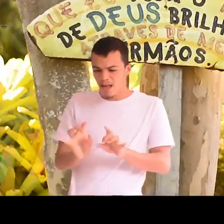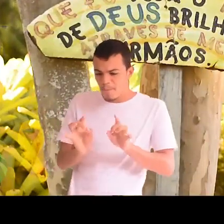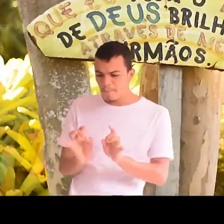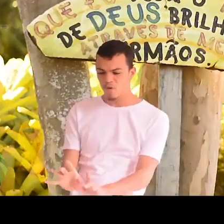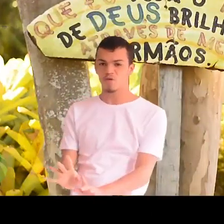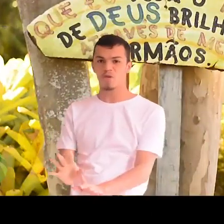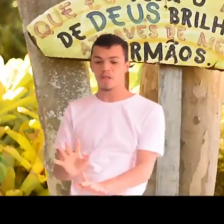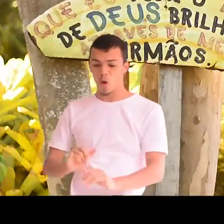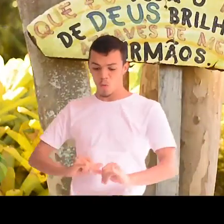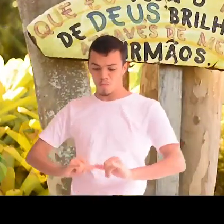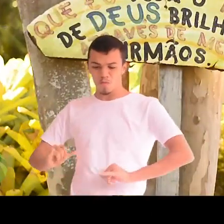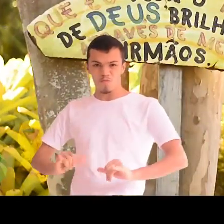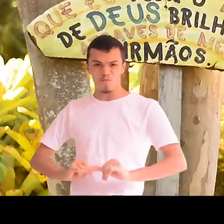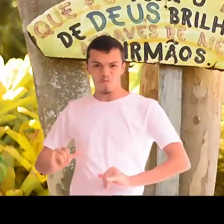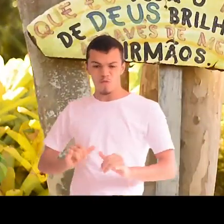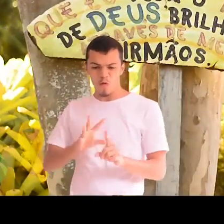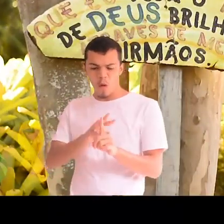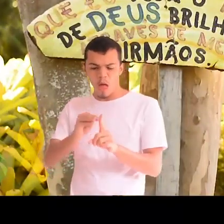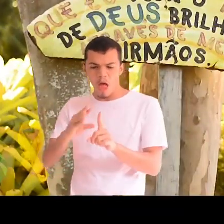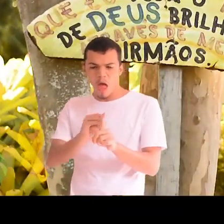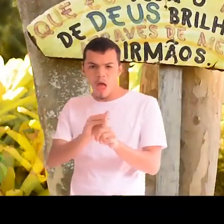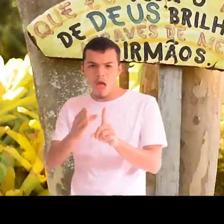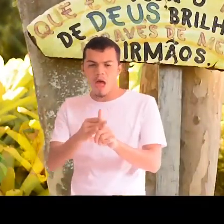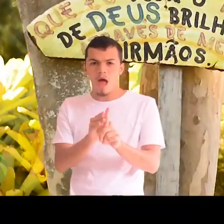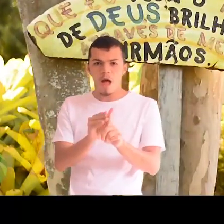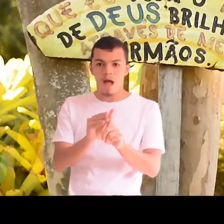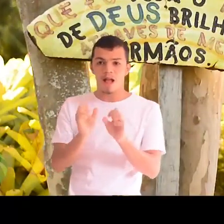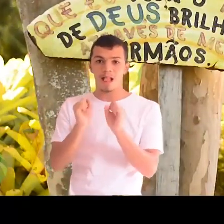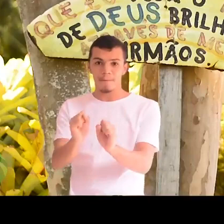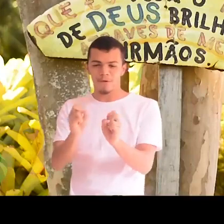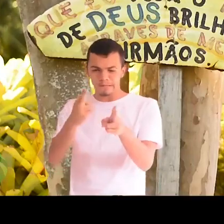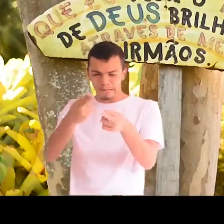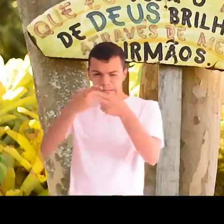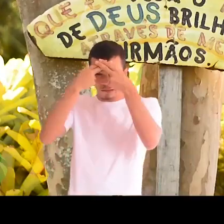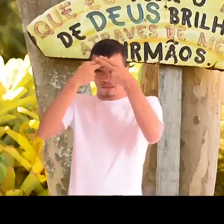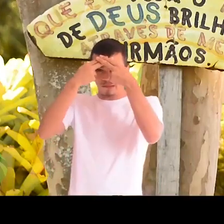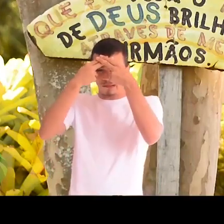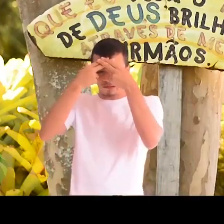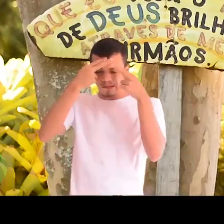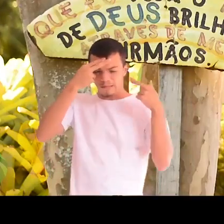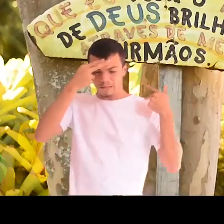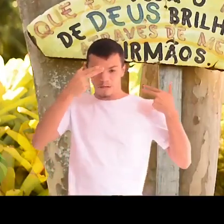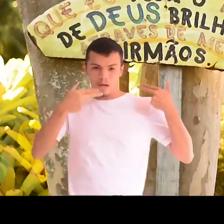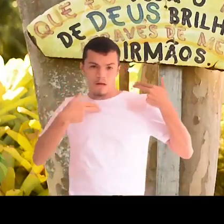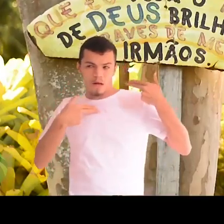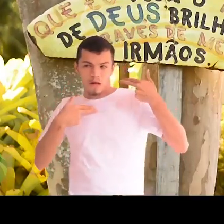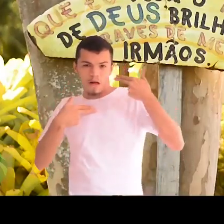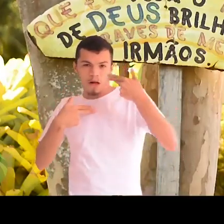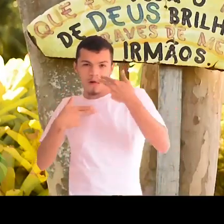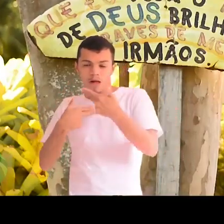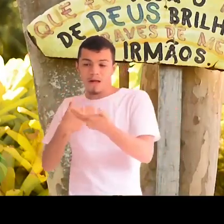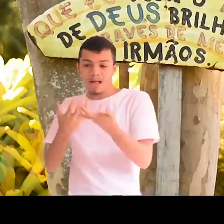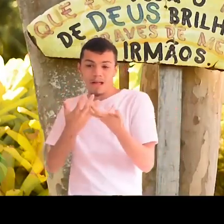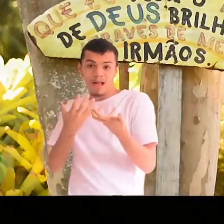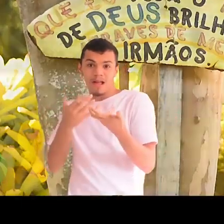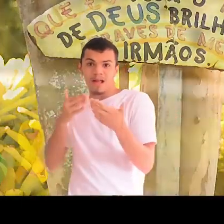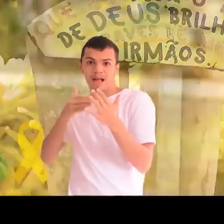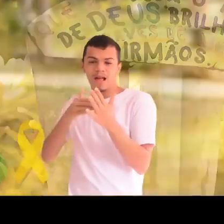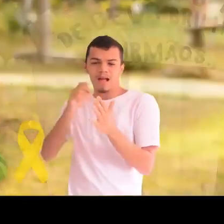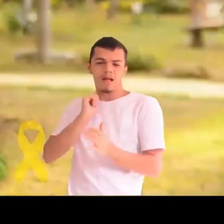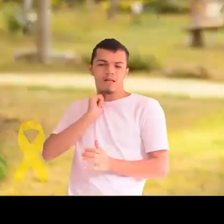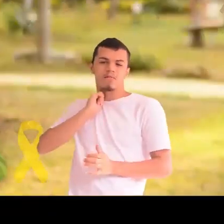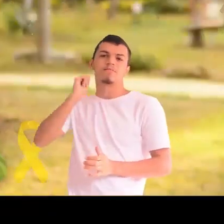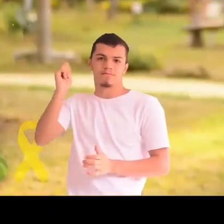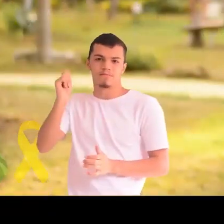ou sofre abuso, ela pode carregar consigo marcas que podem levá-la a ter pensamentos dessa ordem.